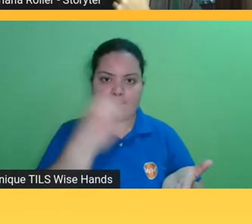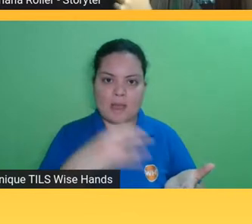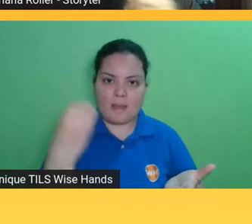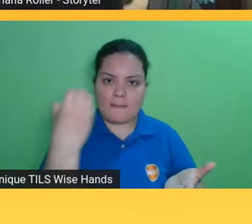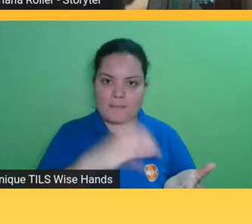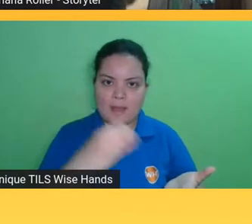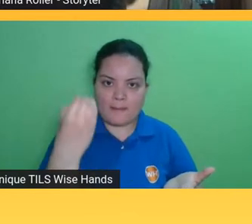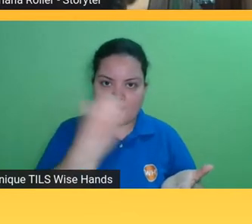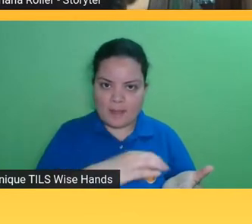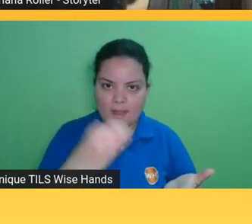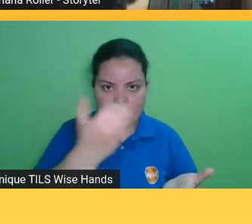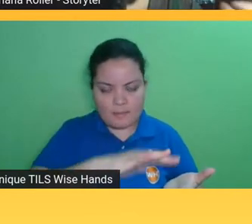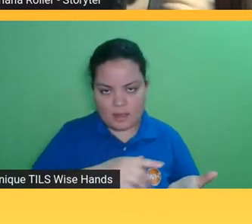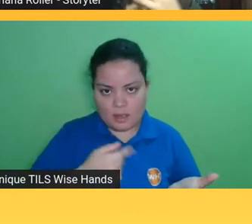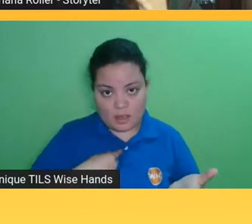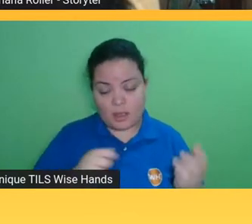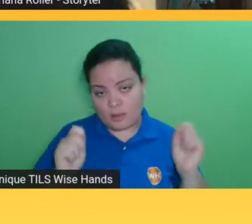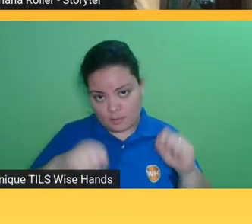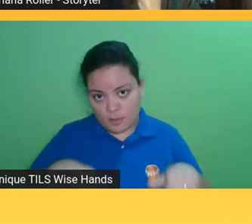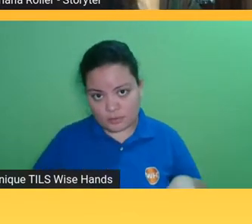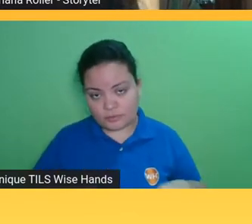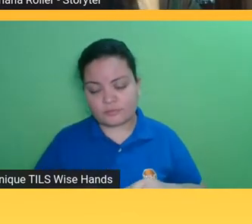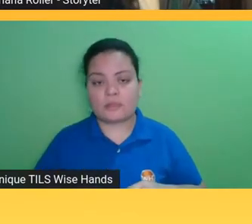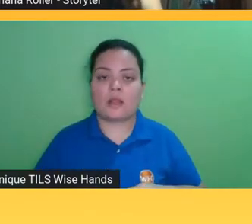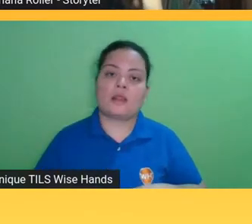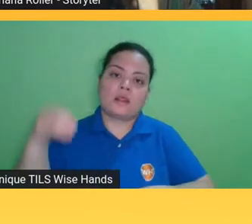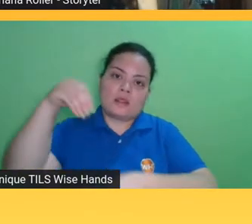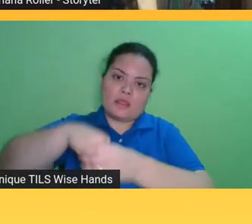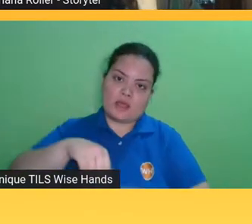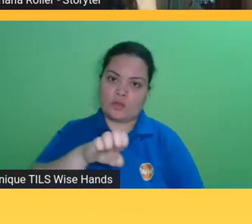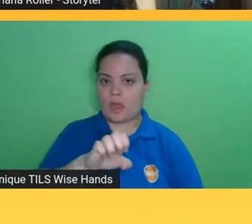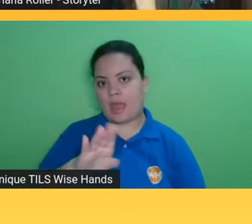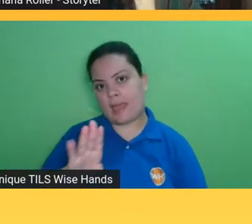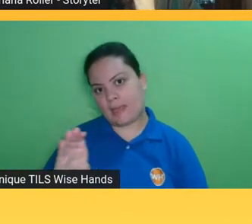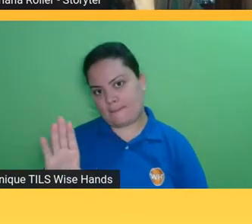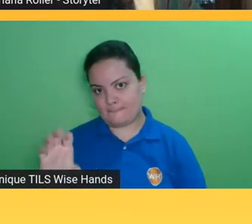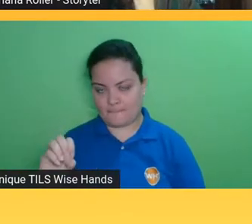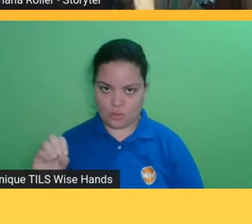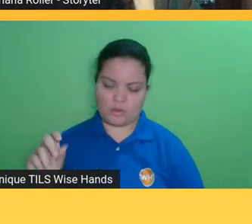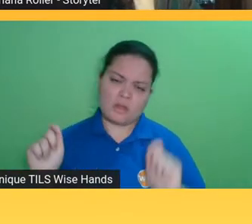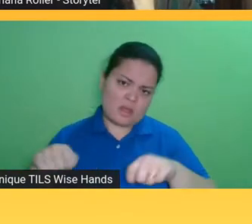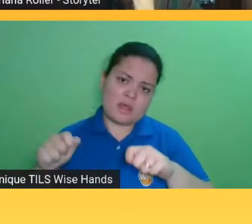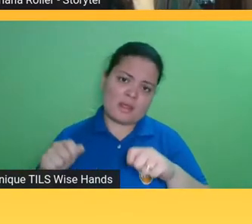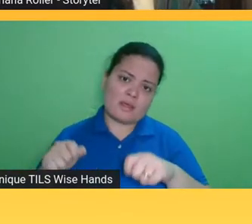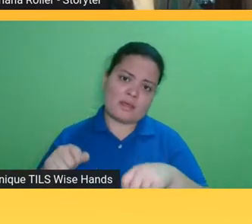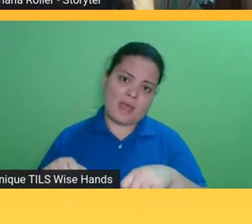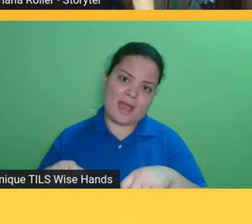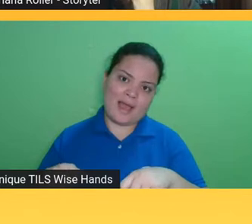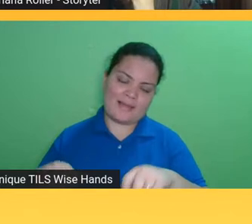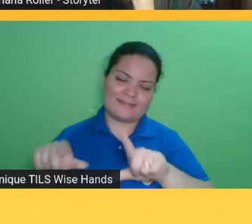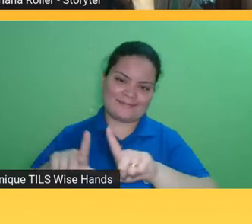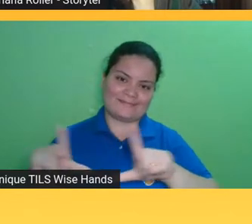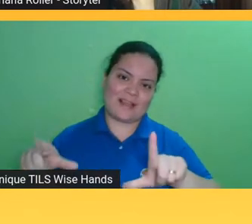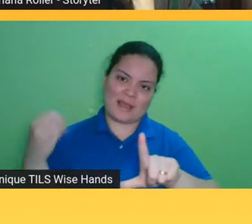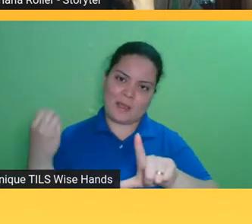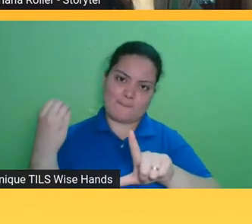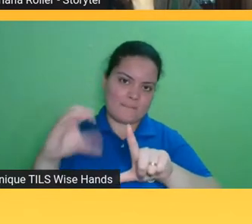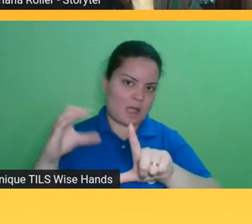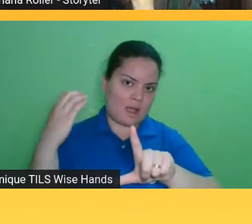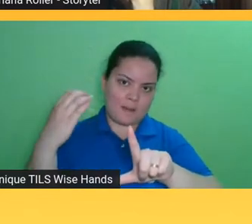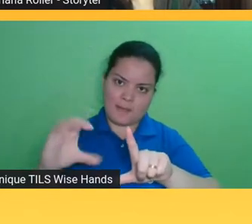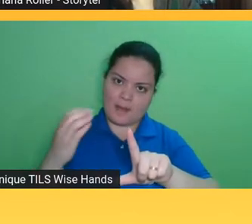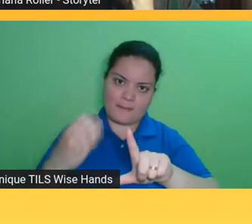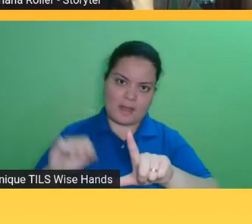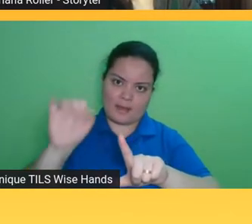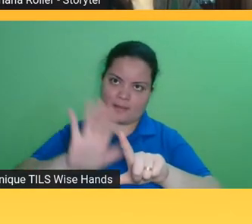posso colocar isso porque eu não tenho limite de páginas então ali a gente consegue um ebook com conteúdo extra ou ah esse